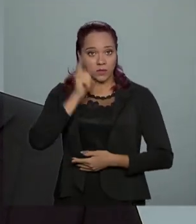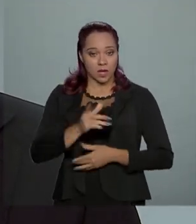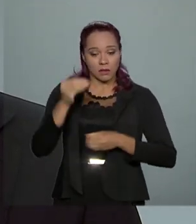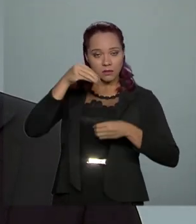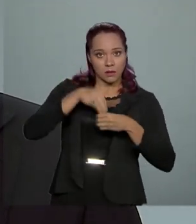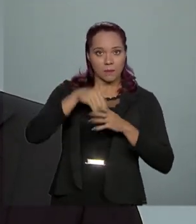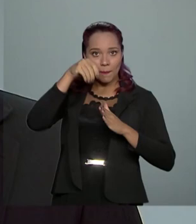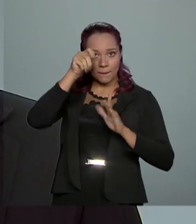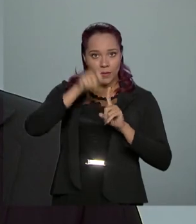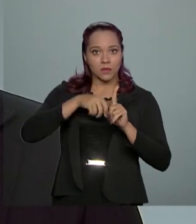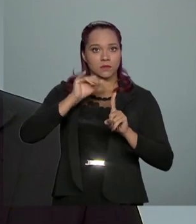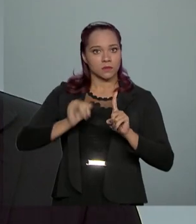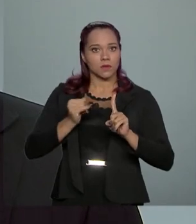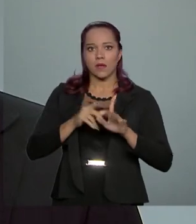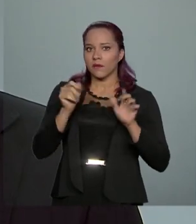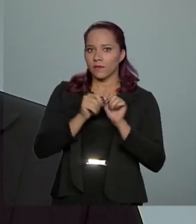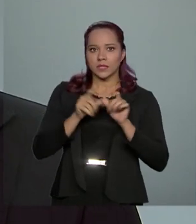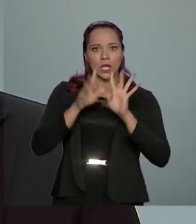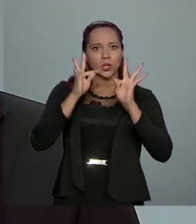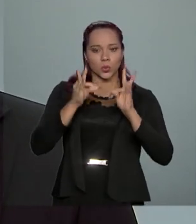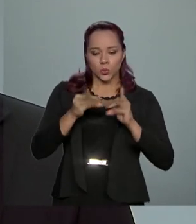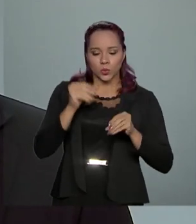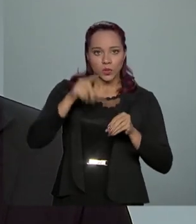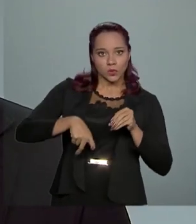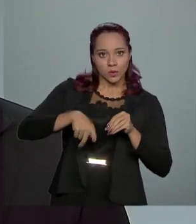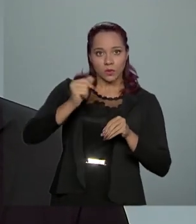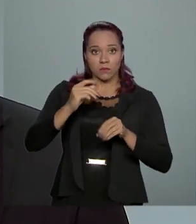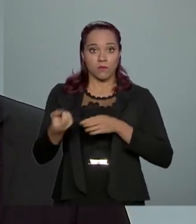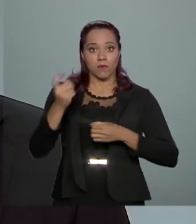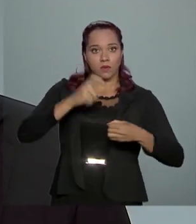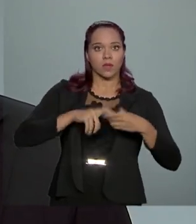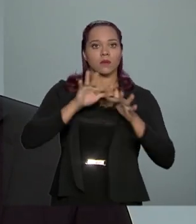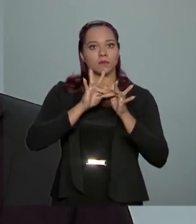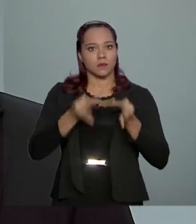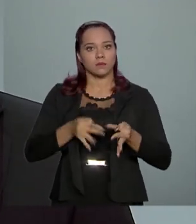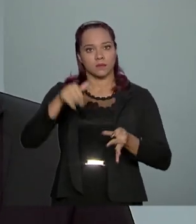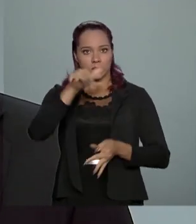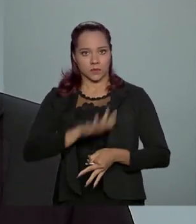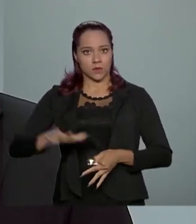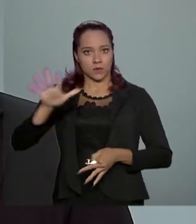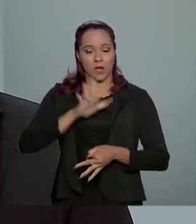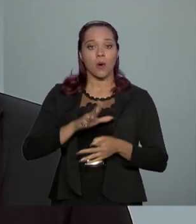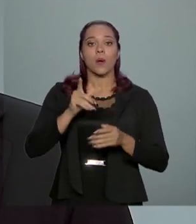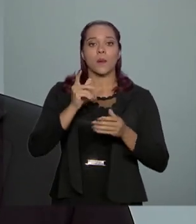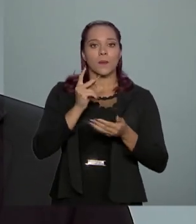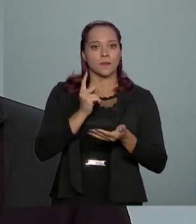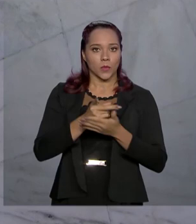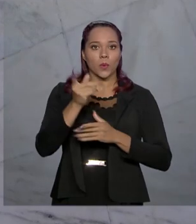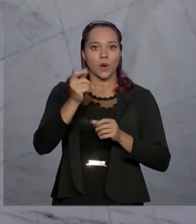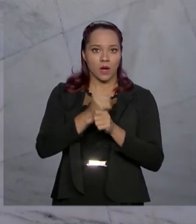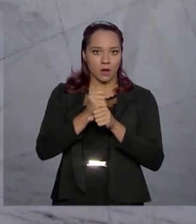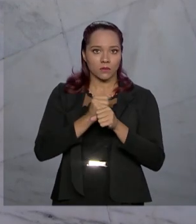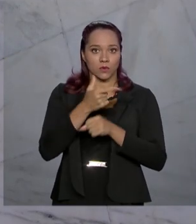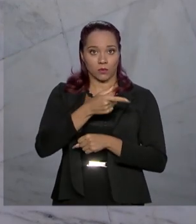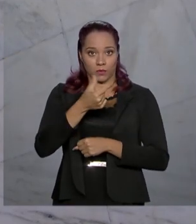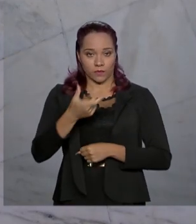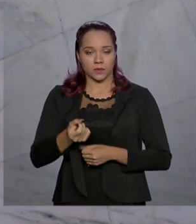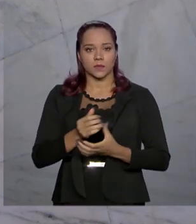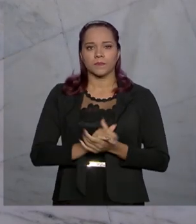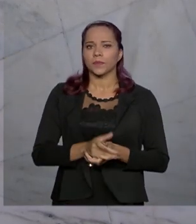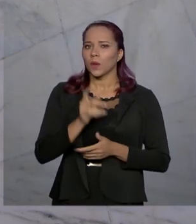dentro do mês de janeiro, fazer o termo de opção para retornar para o Simples Nacional ainda em 2020. Quase